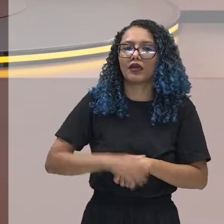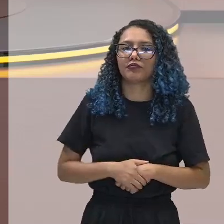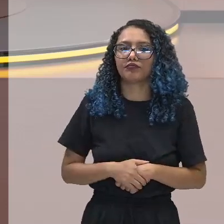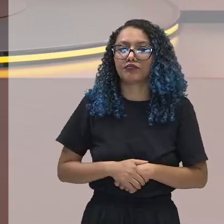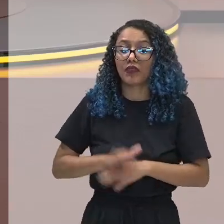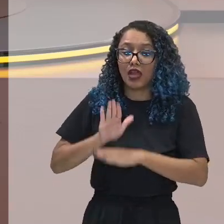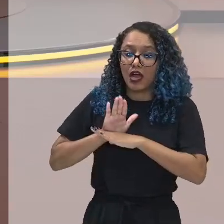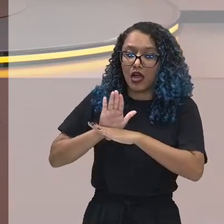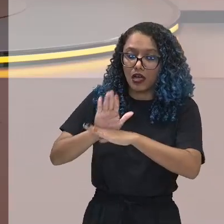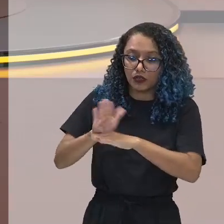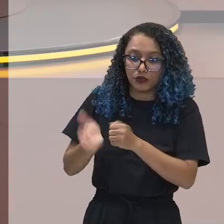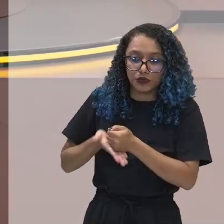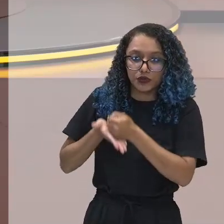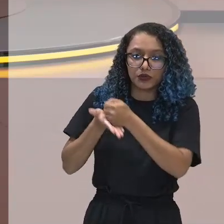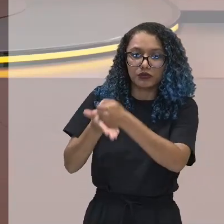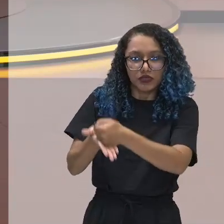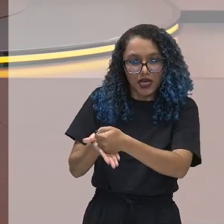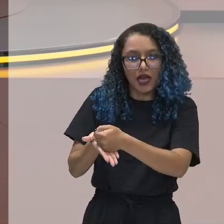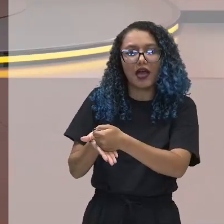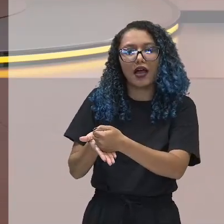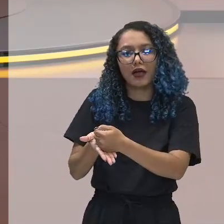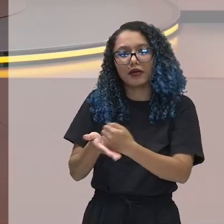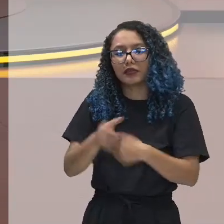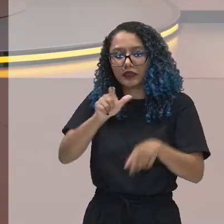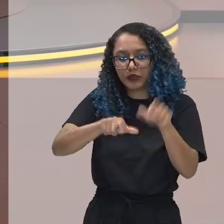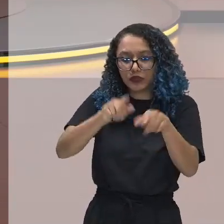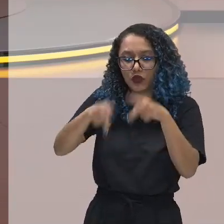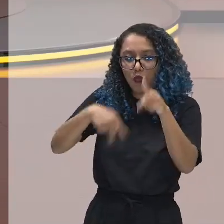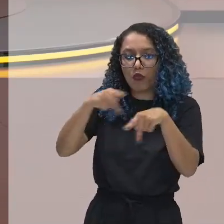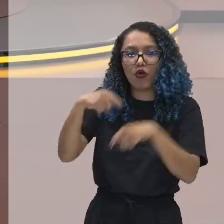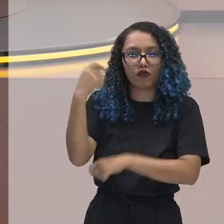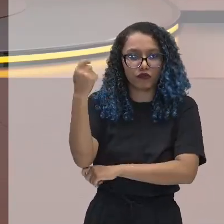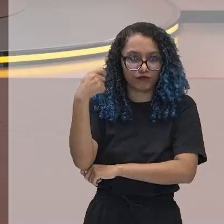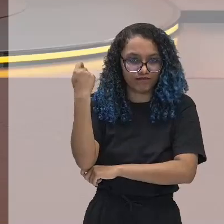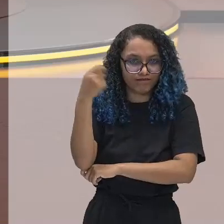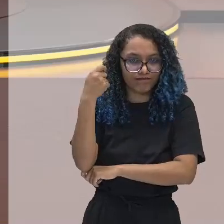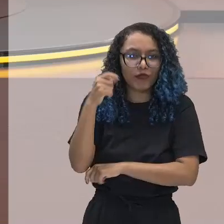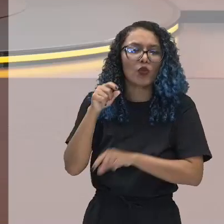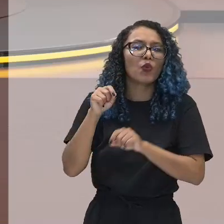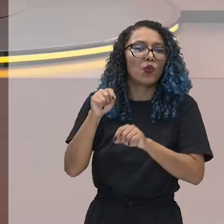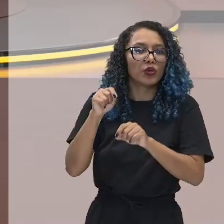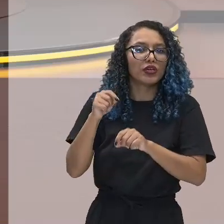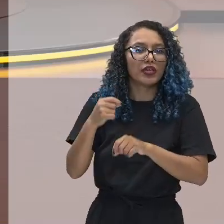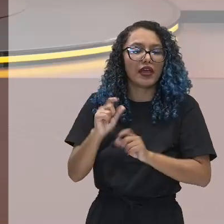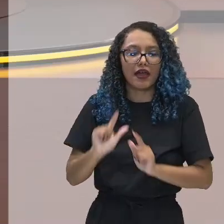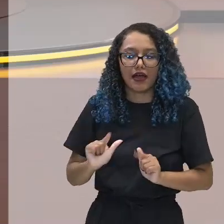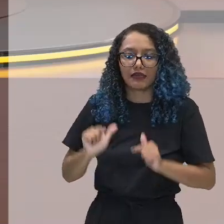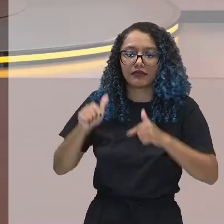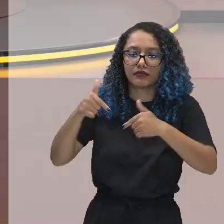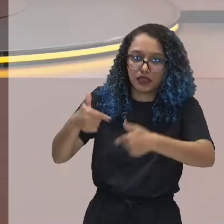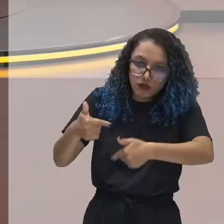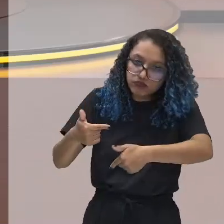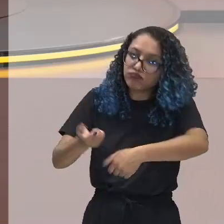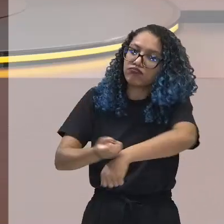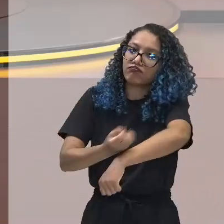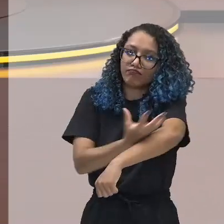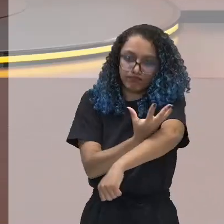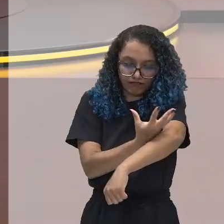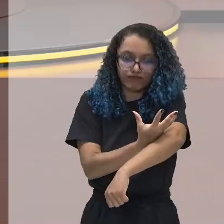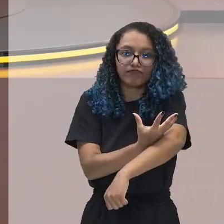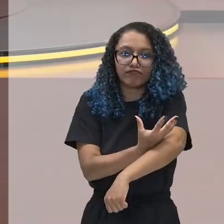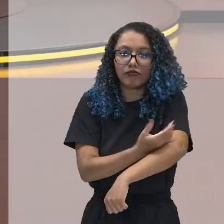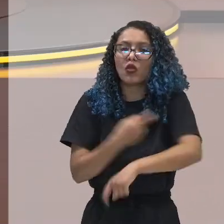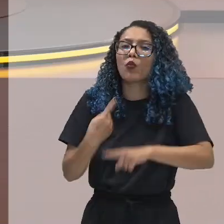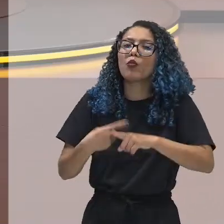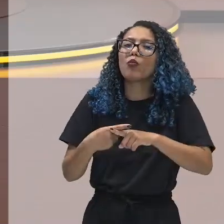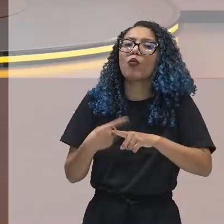ajuda com os nossos irmãos lá do Rio Grande do Sul. É uma ação afetiva. As pessoas fazem isso por amor,